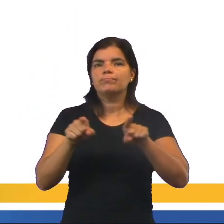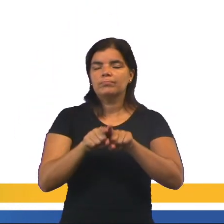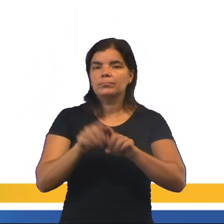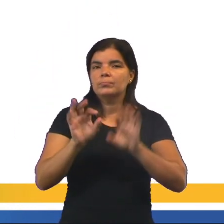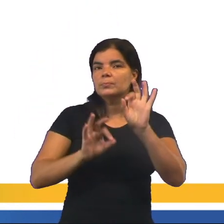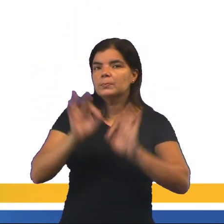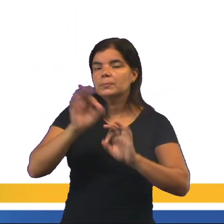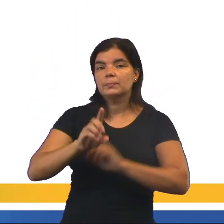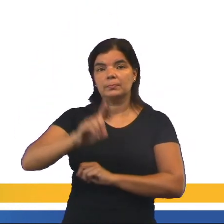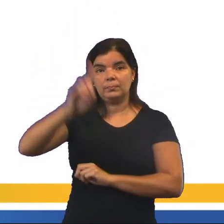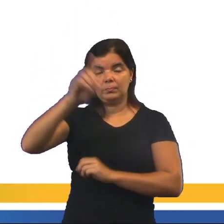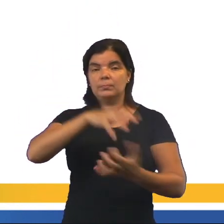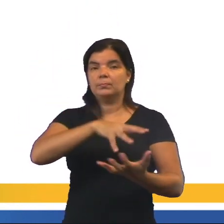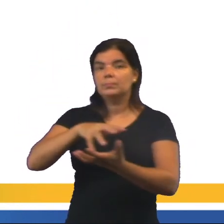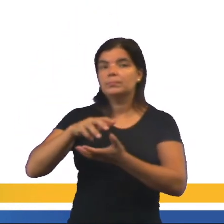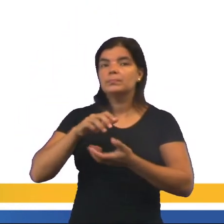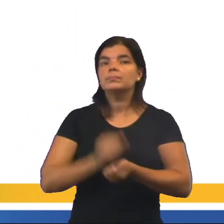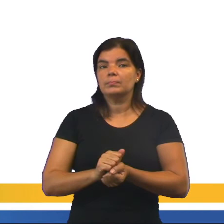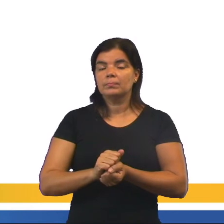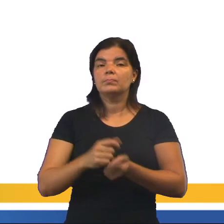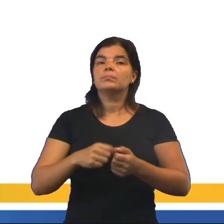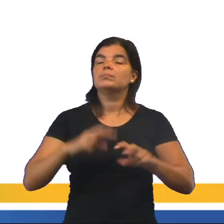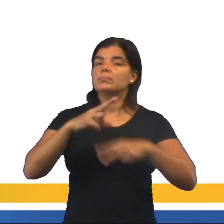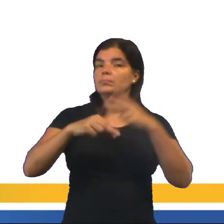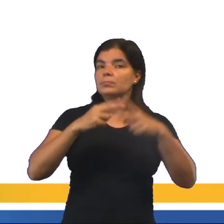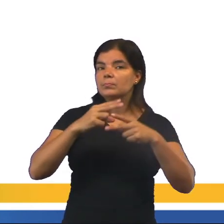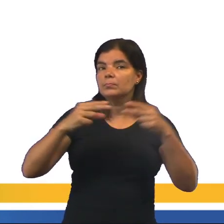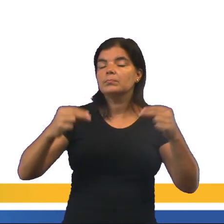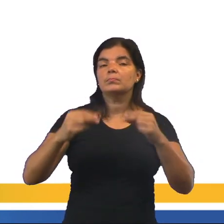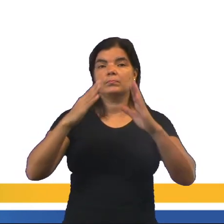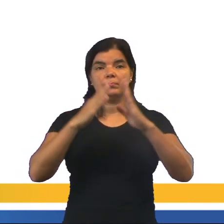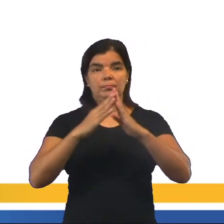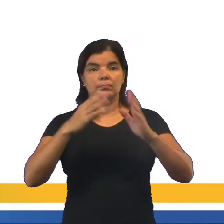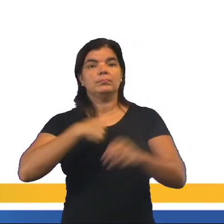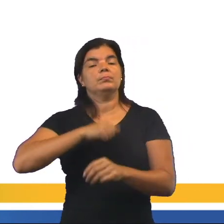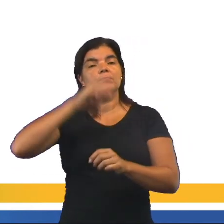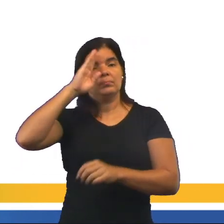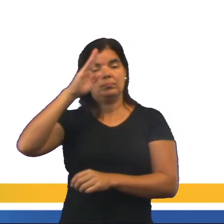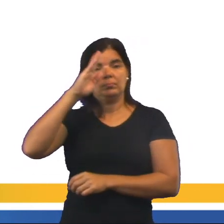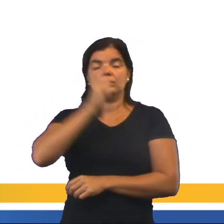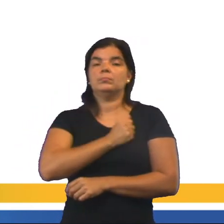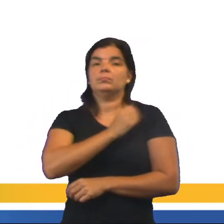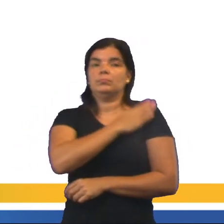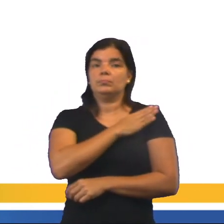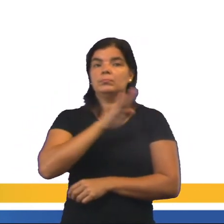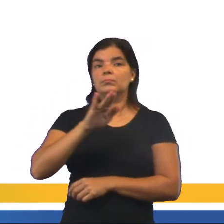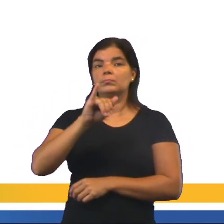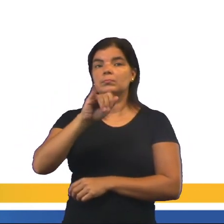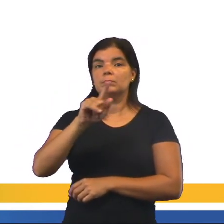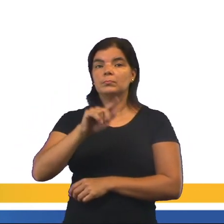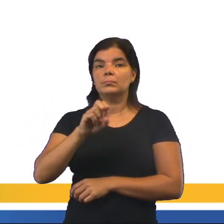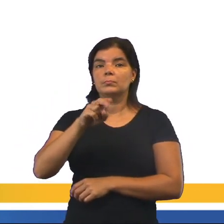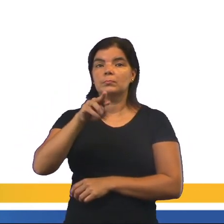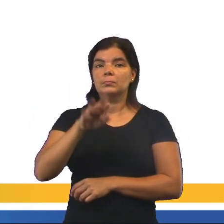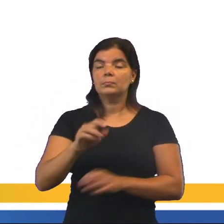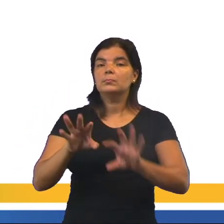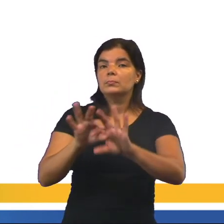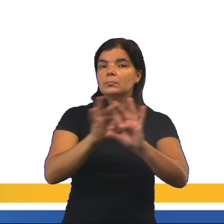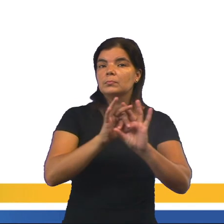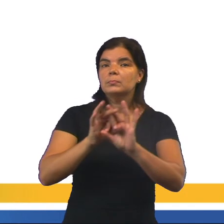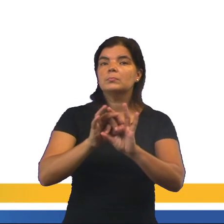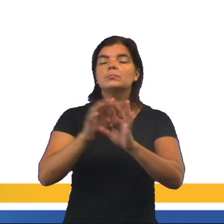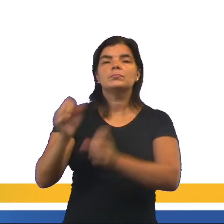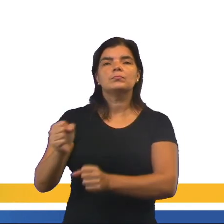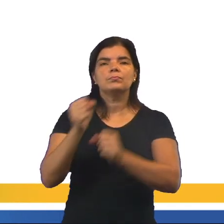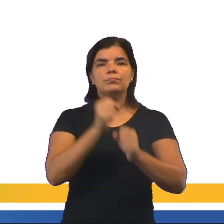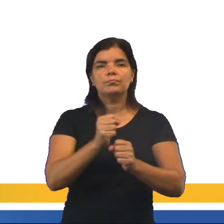a produção de Deus na Terra. Ele era presidente máximo da igreja e do exército do Império Bizantino. Dessa maneira, união desses